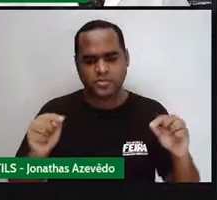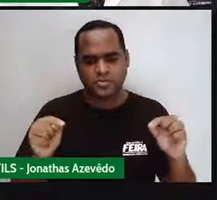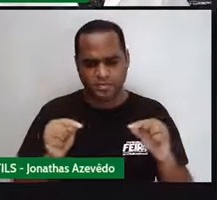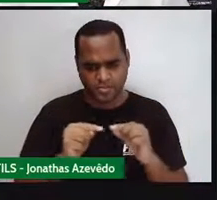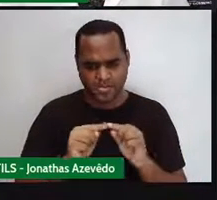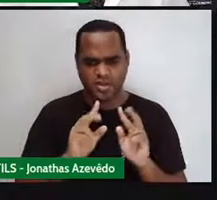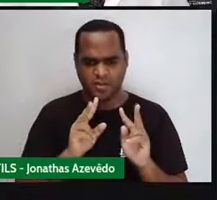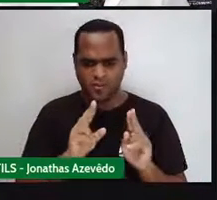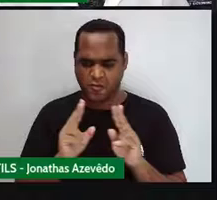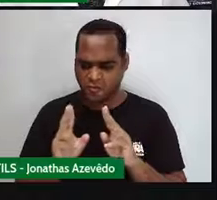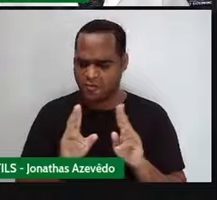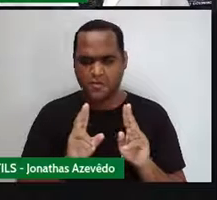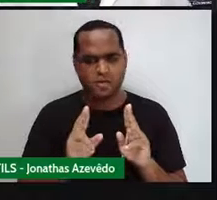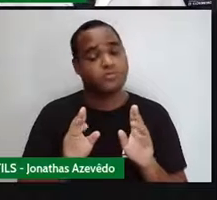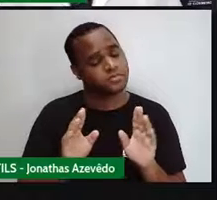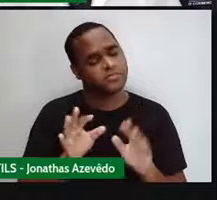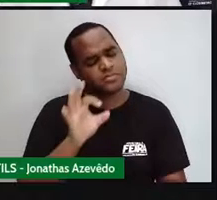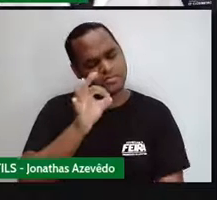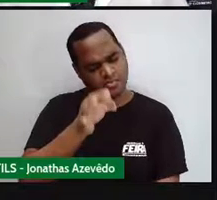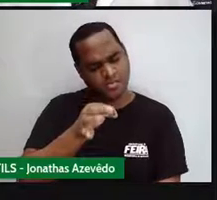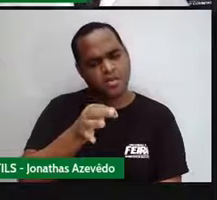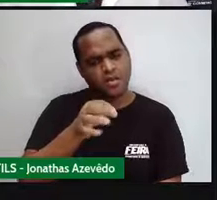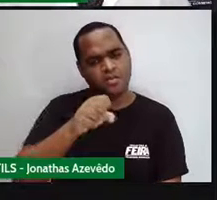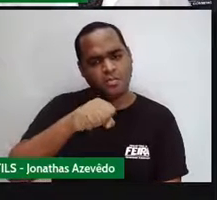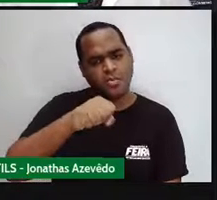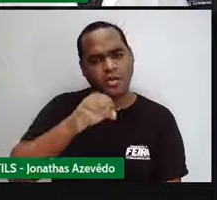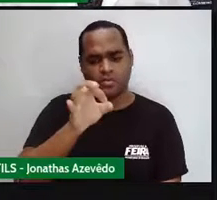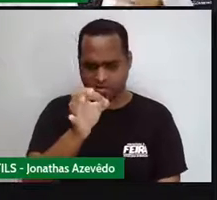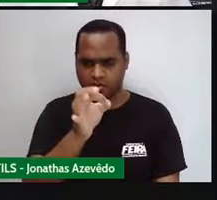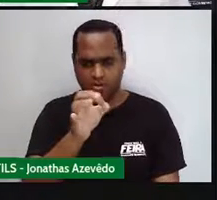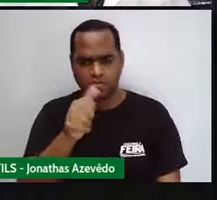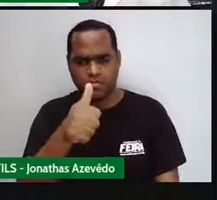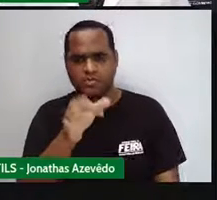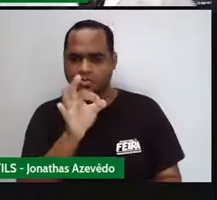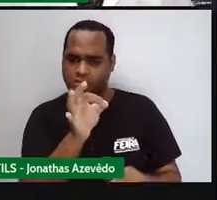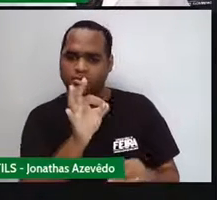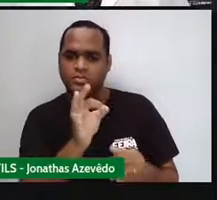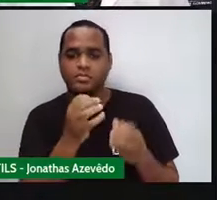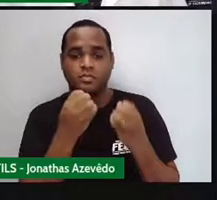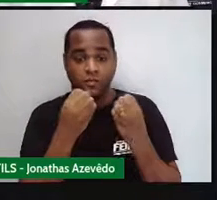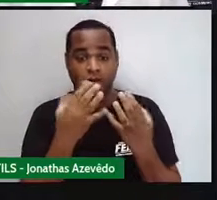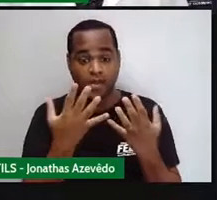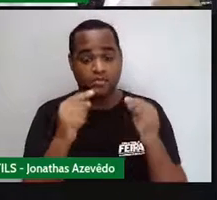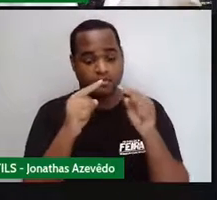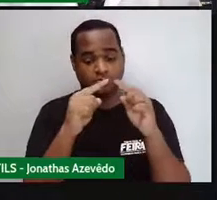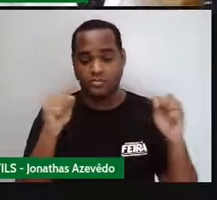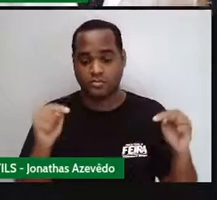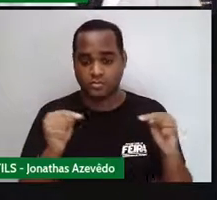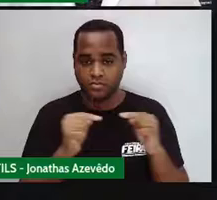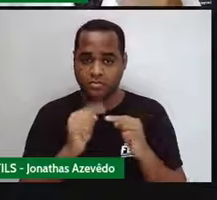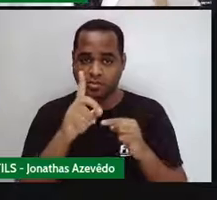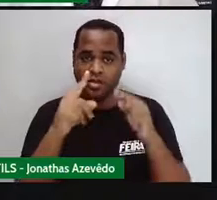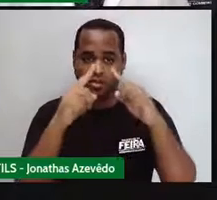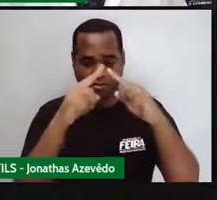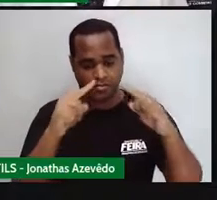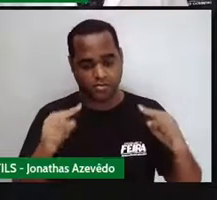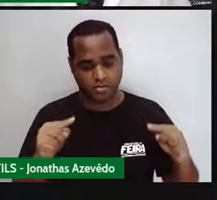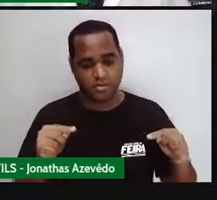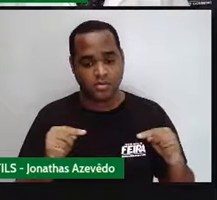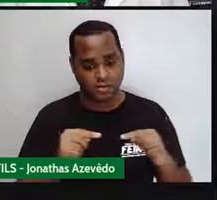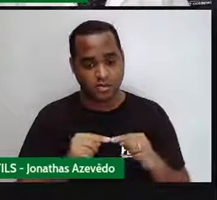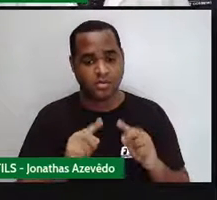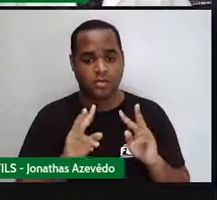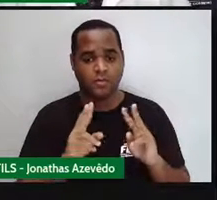certeza. Com certeza. O quadrado, ele é um losango. Por que que um quadrado, ele é um